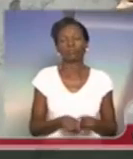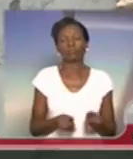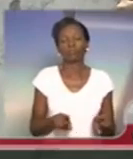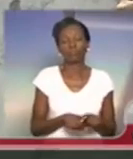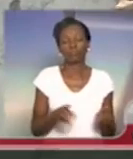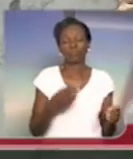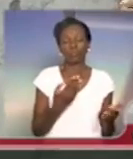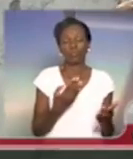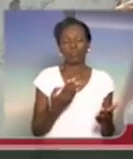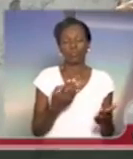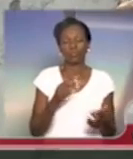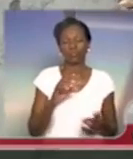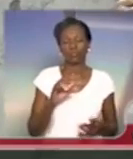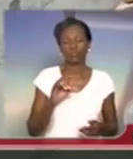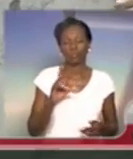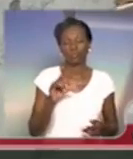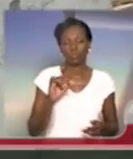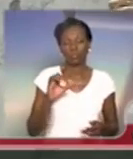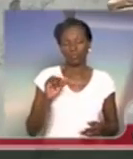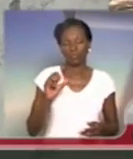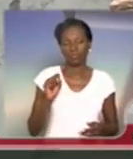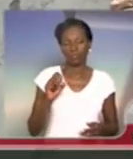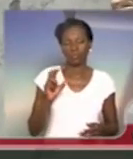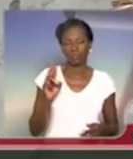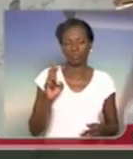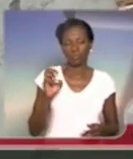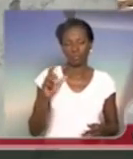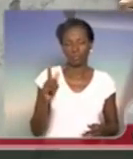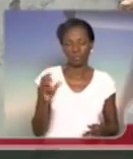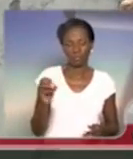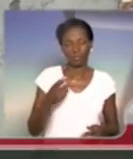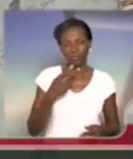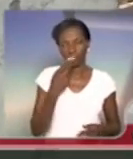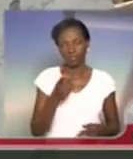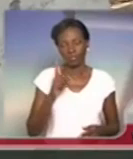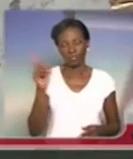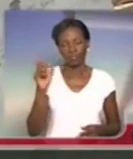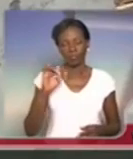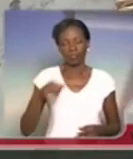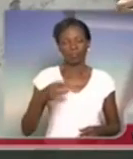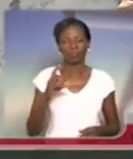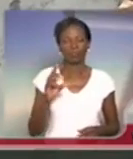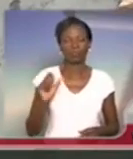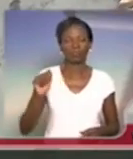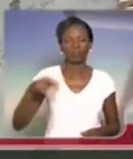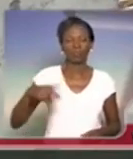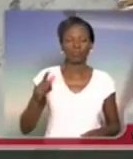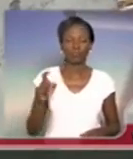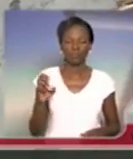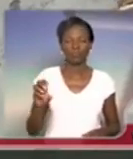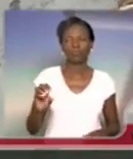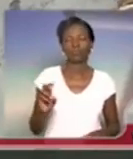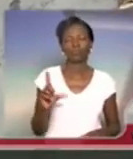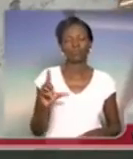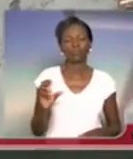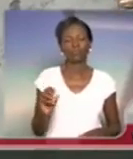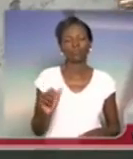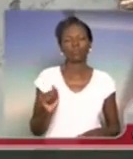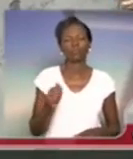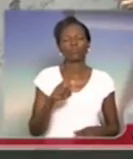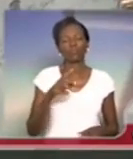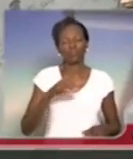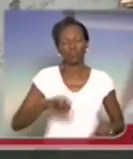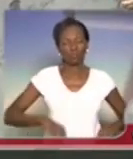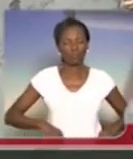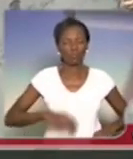região do Jardim Ângela, que foi vítima de violência policial. A escola estadual Coronel Antônio Paiva, de Sampaio, Osasco. A escola estadual Neide